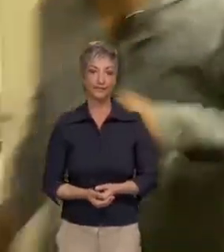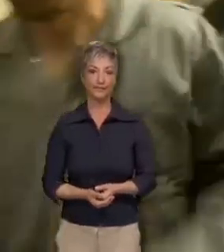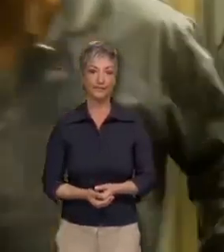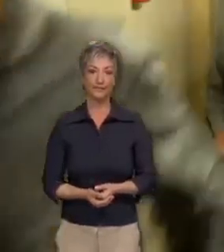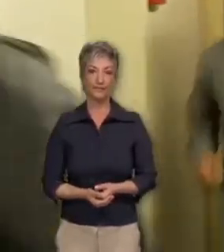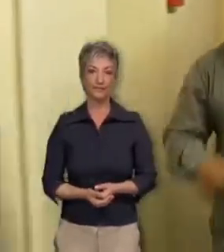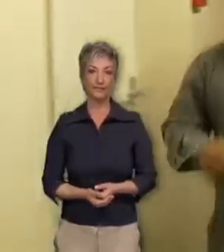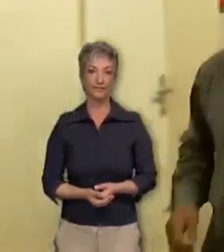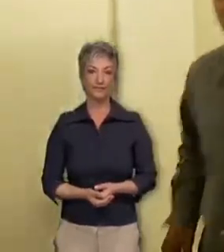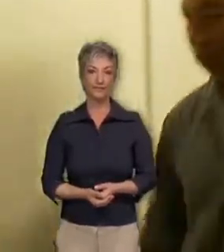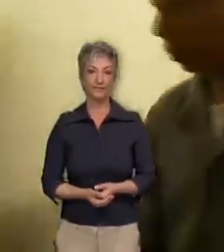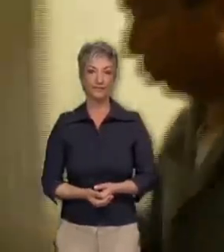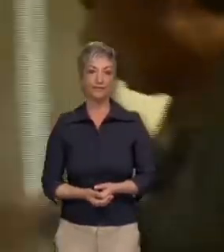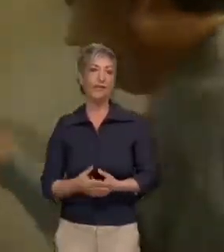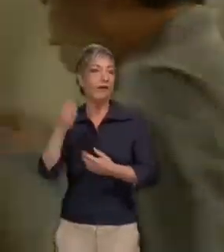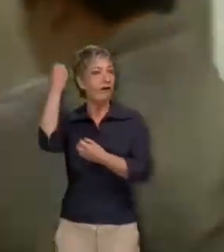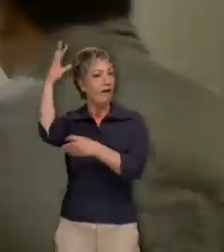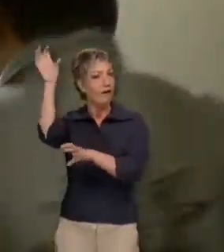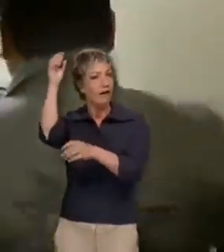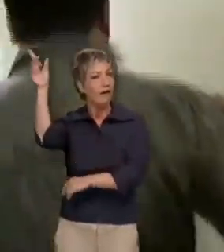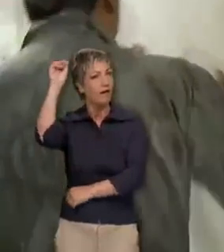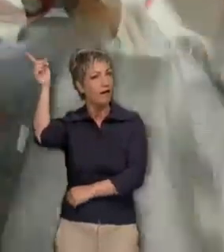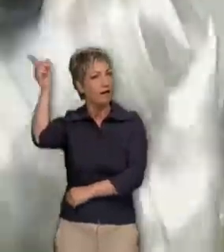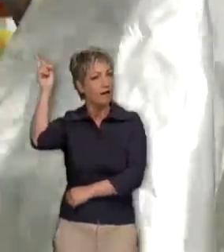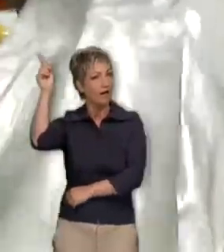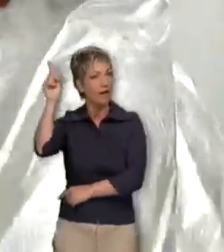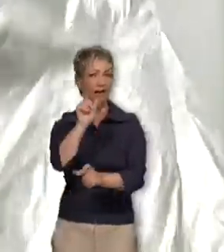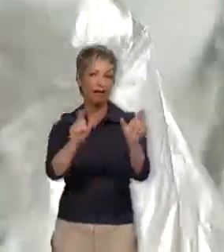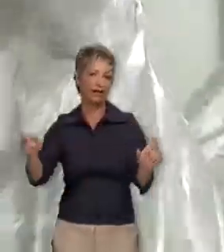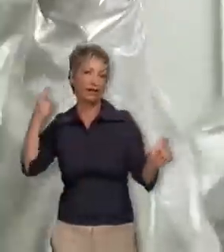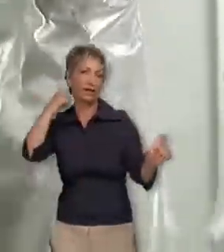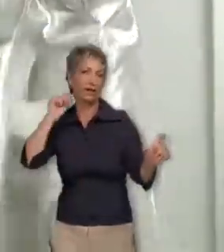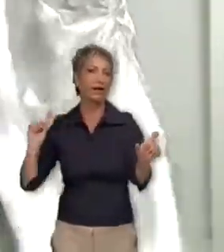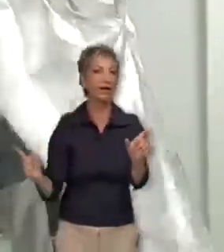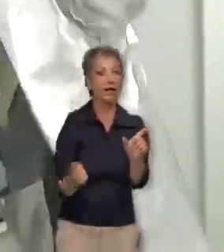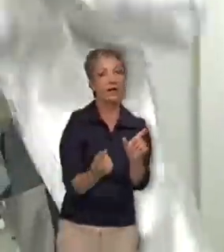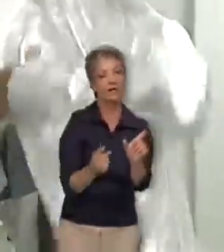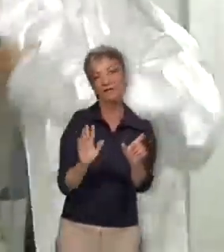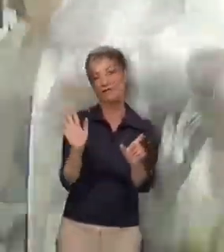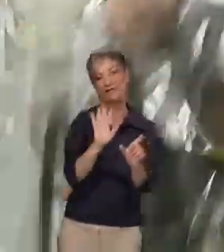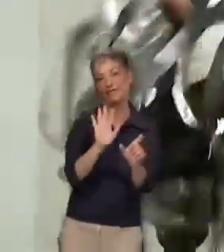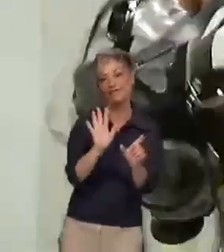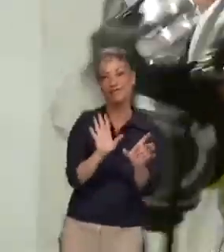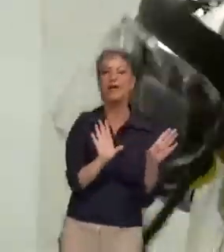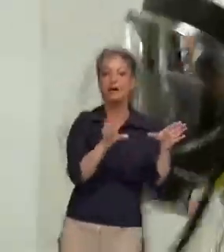Estes sinais não serão ouvidos pelos passageiros, apenas pelas equipes encarregadas.